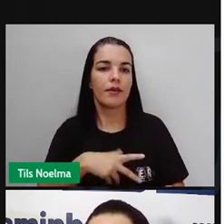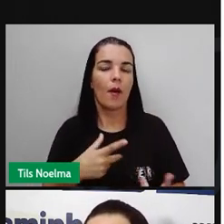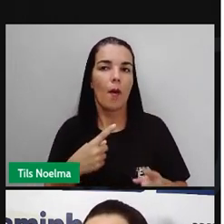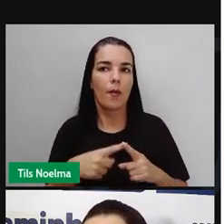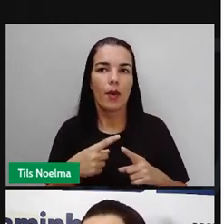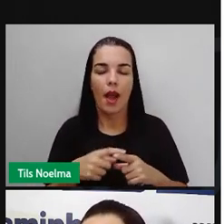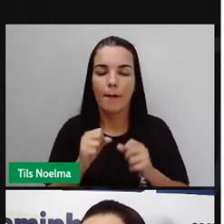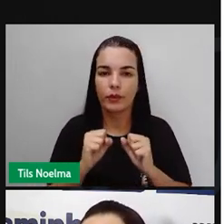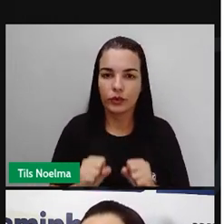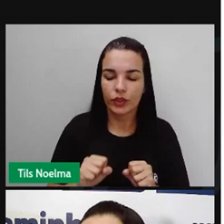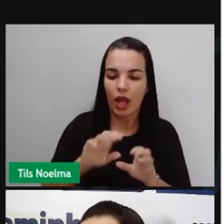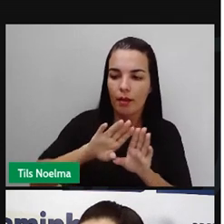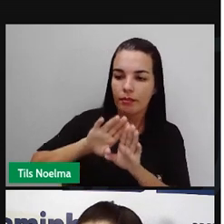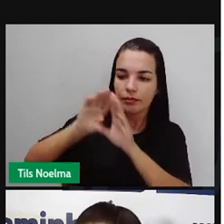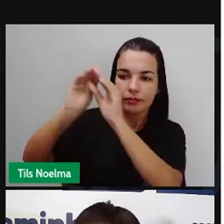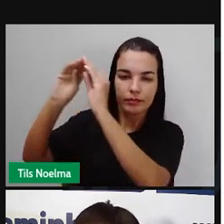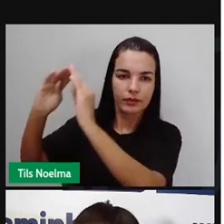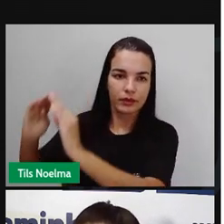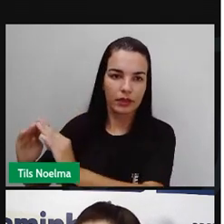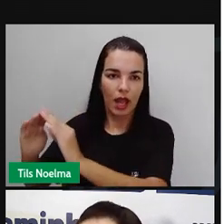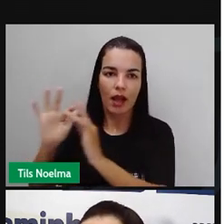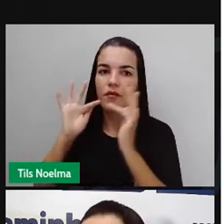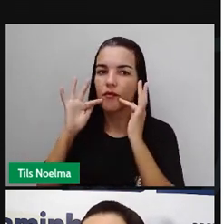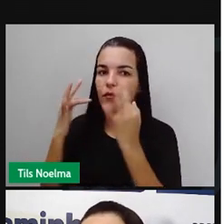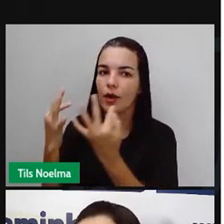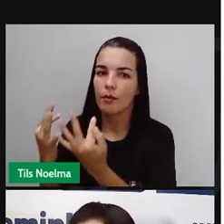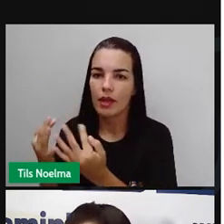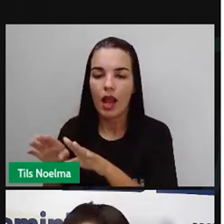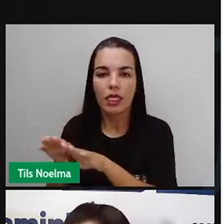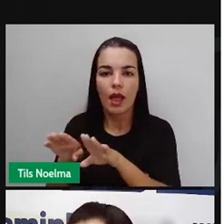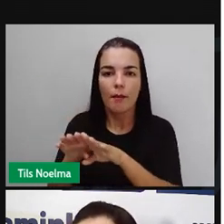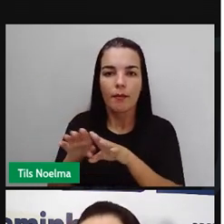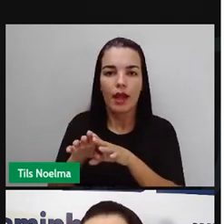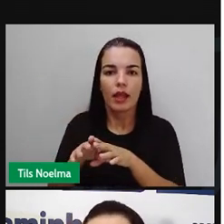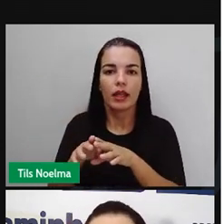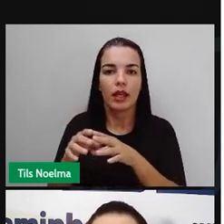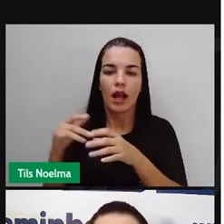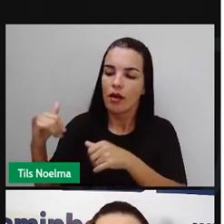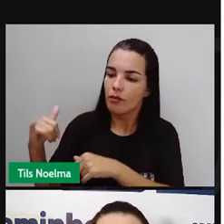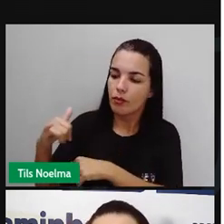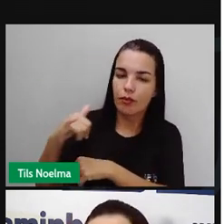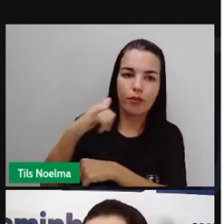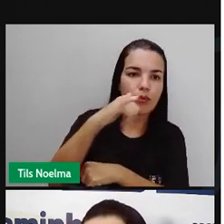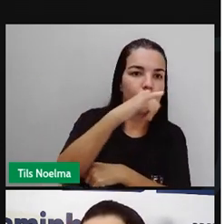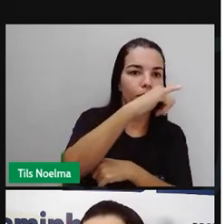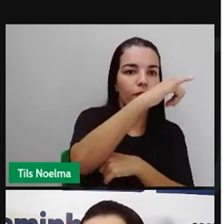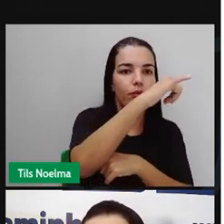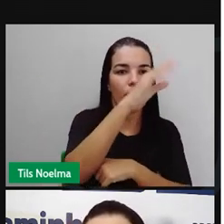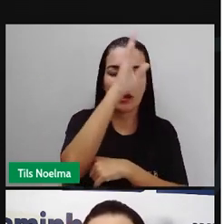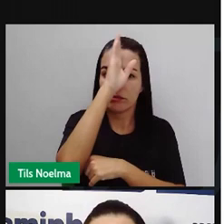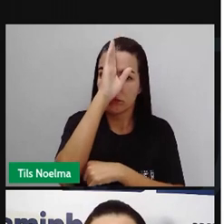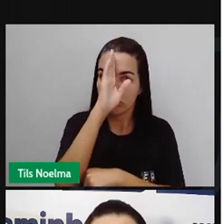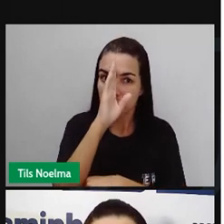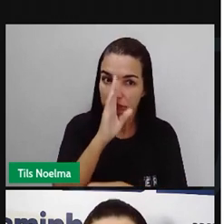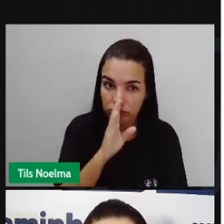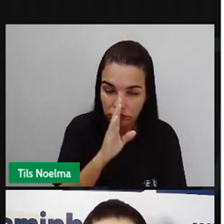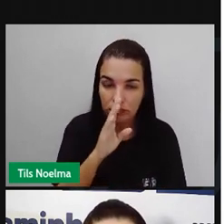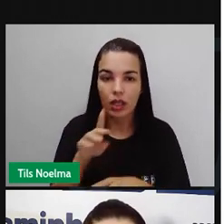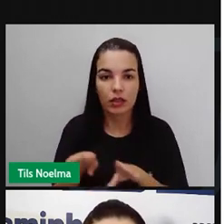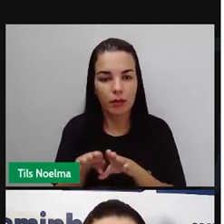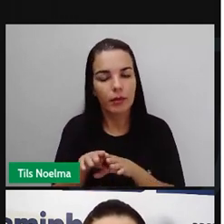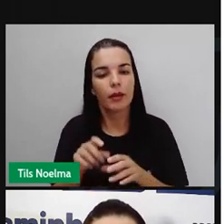estimularam com o transporte gratuito para a Amazônia. Foram algumas das formas aí de